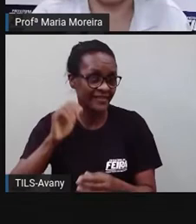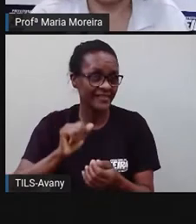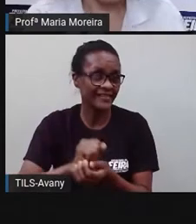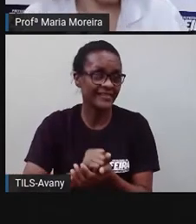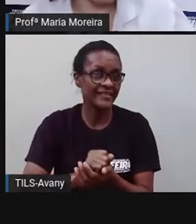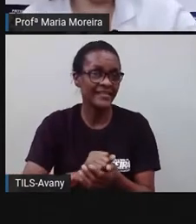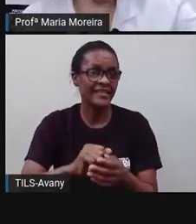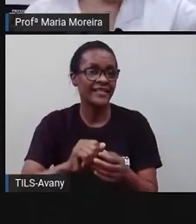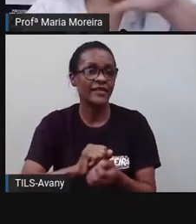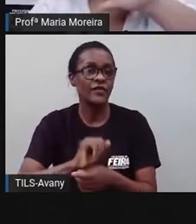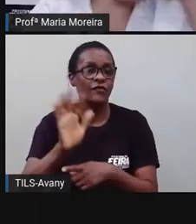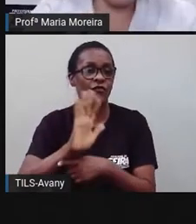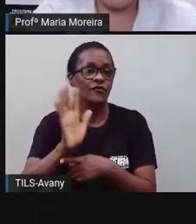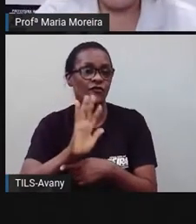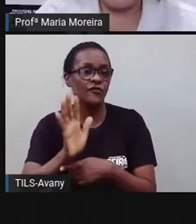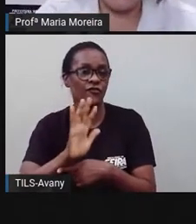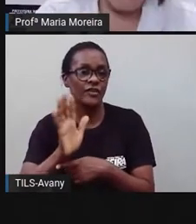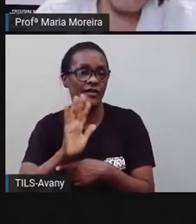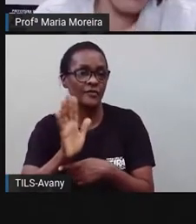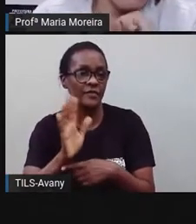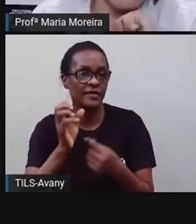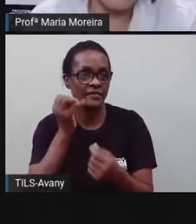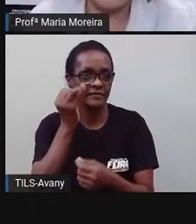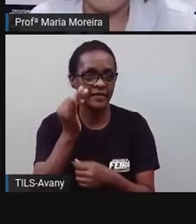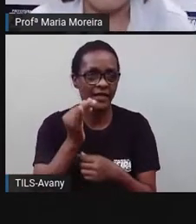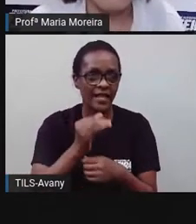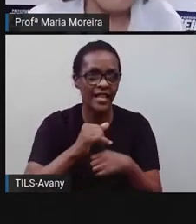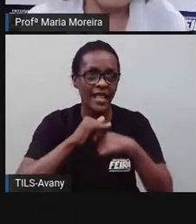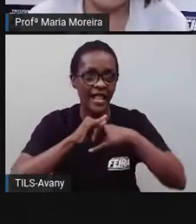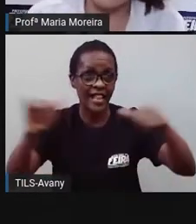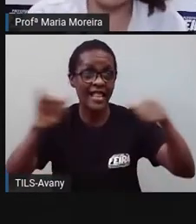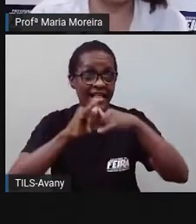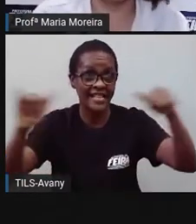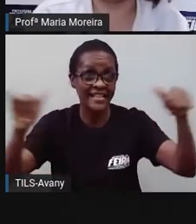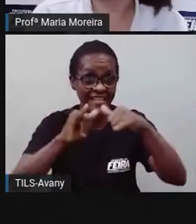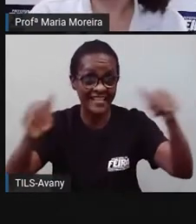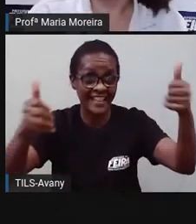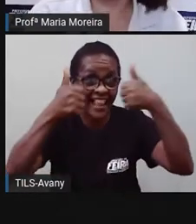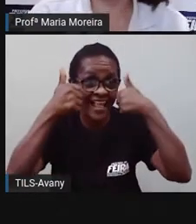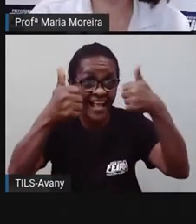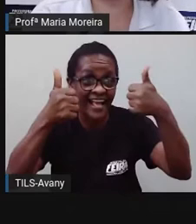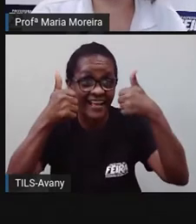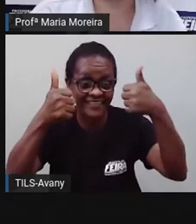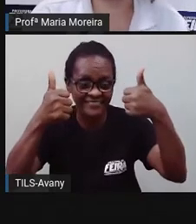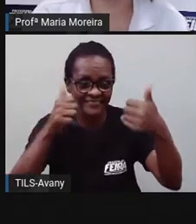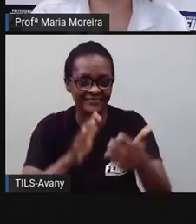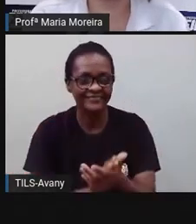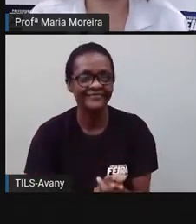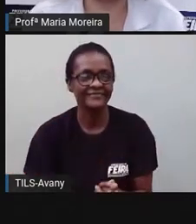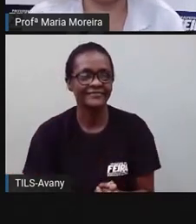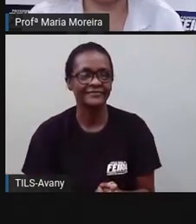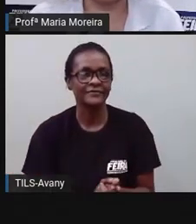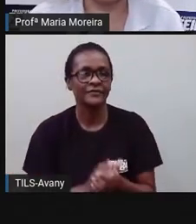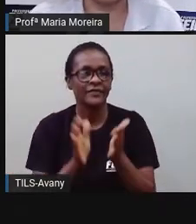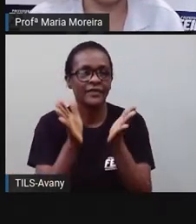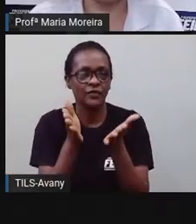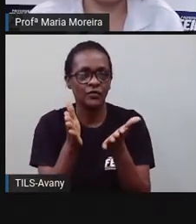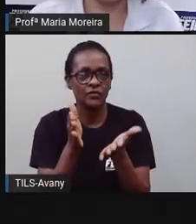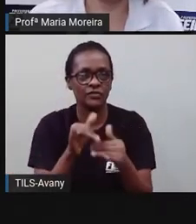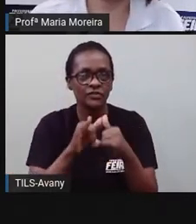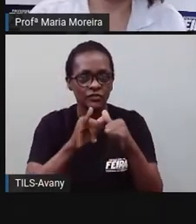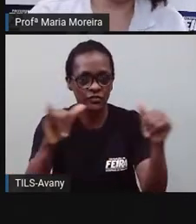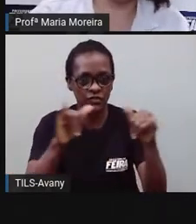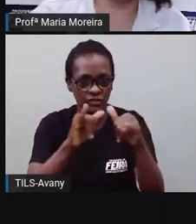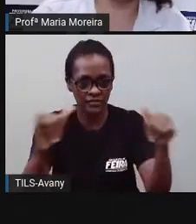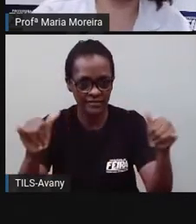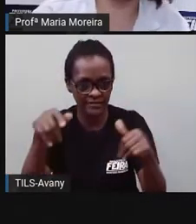E aí vem uma manchete, Alguma notícia bombástica. E hoje aí teremos notícias na sala de